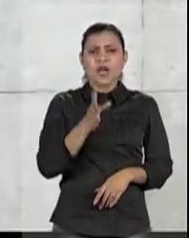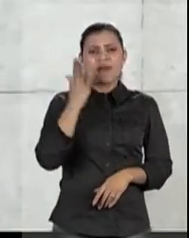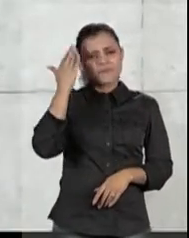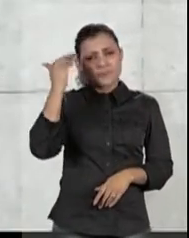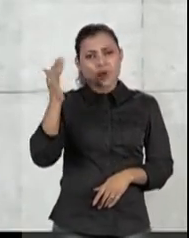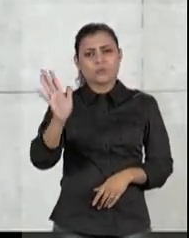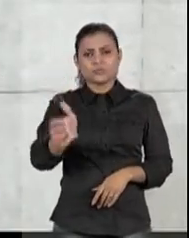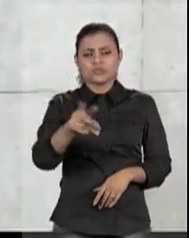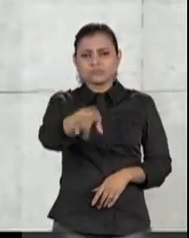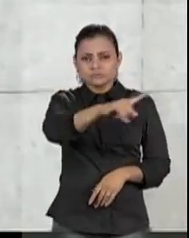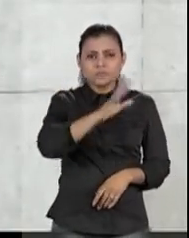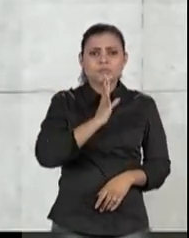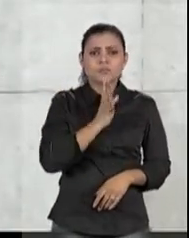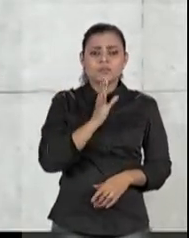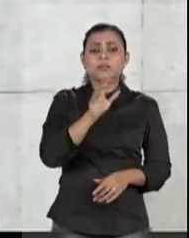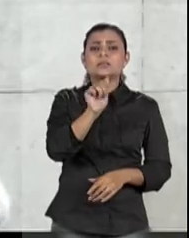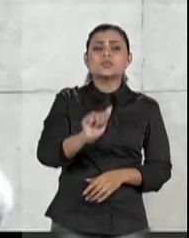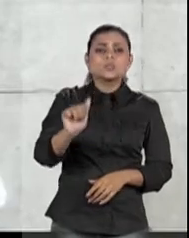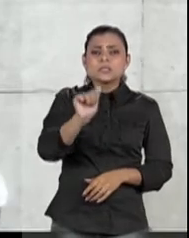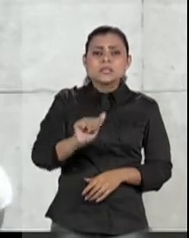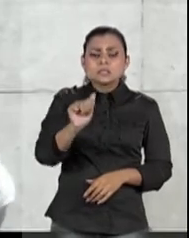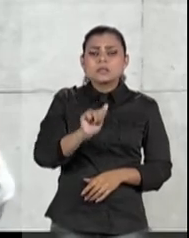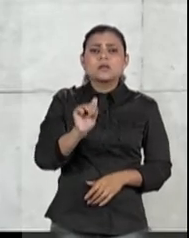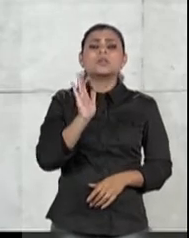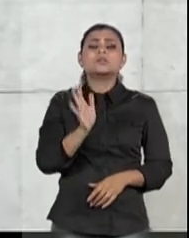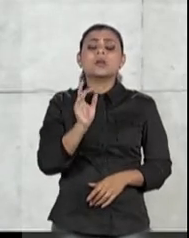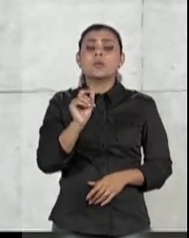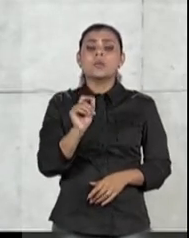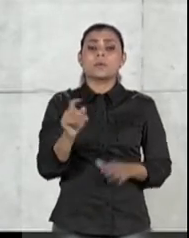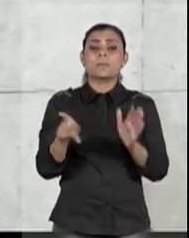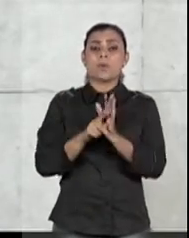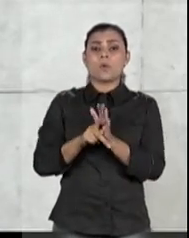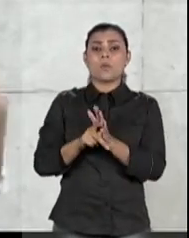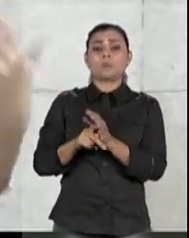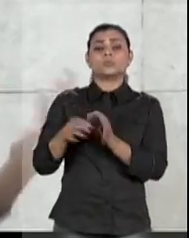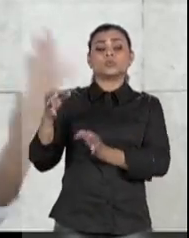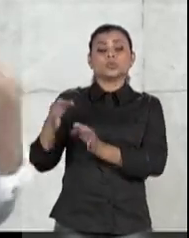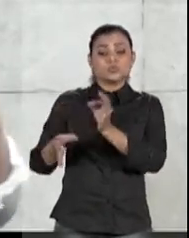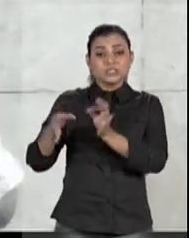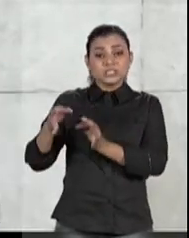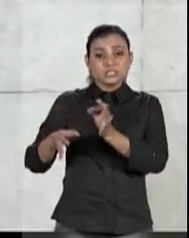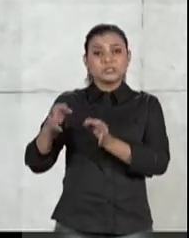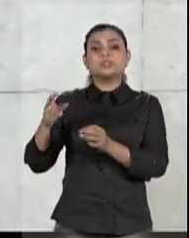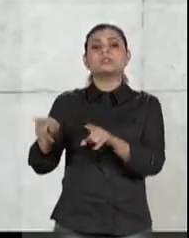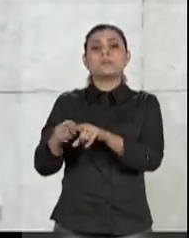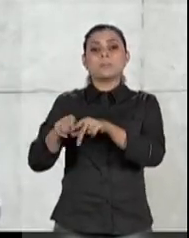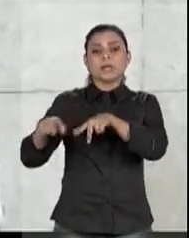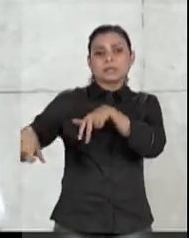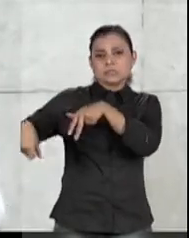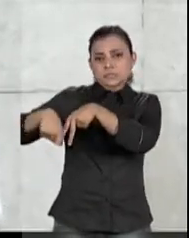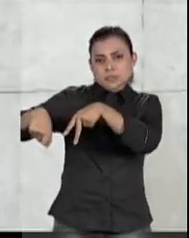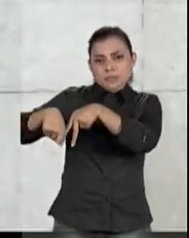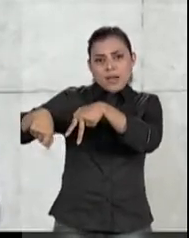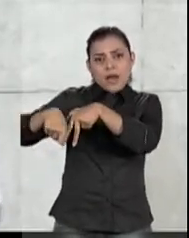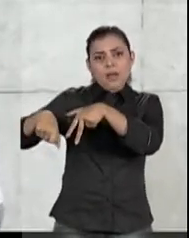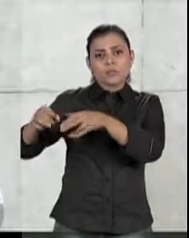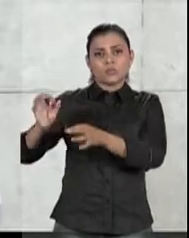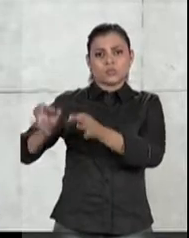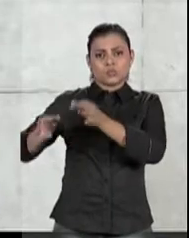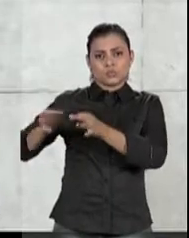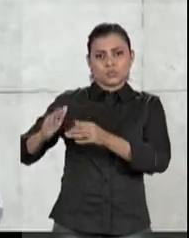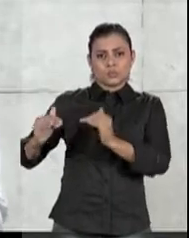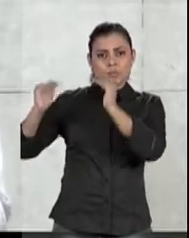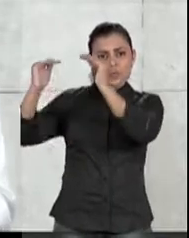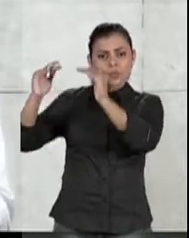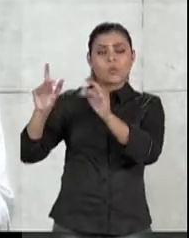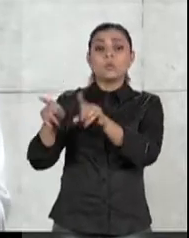homenageadas, é uma associação de juízes e desembargadores, juízas e desembargadoras, que faz atividades em escolas